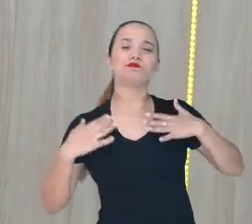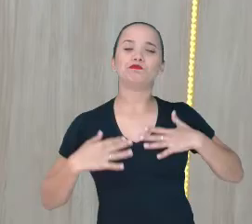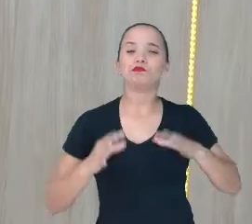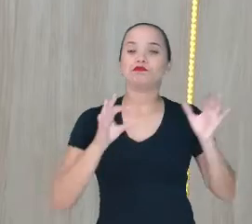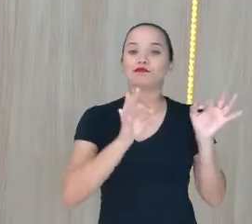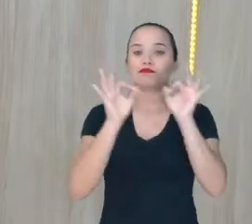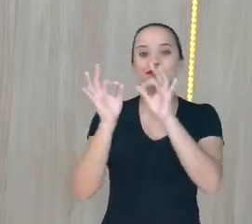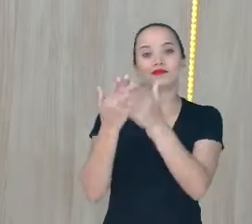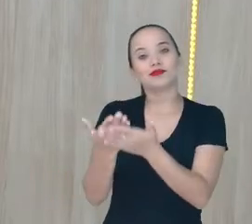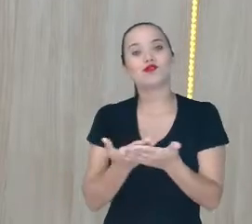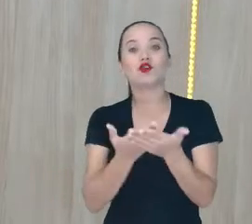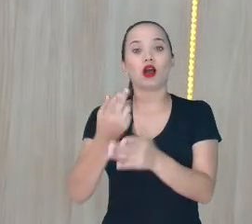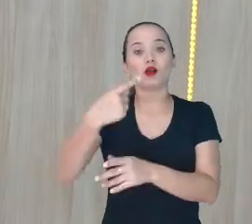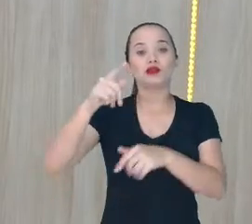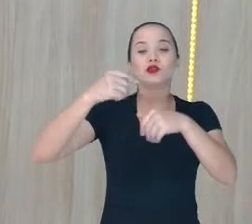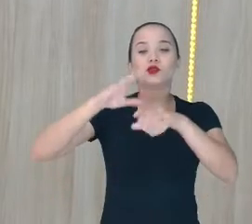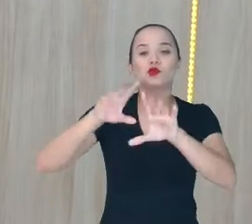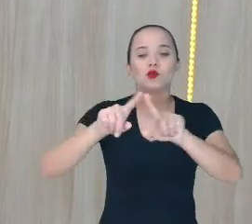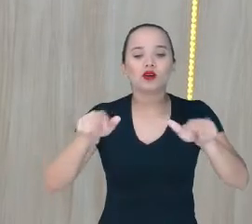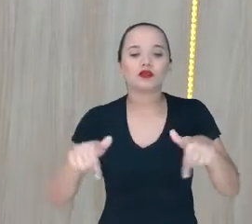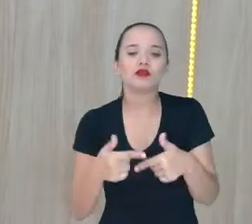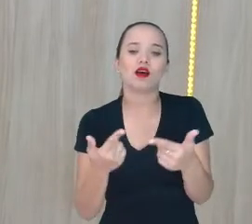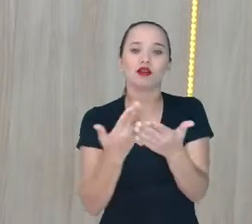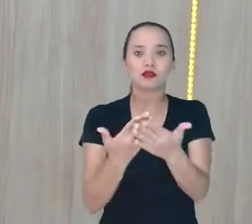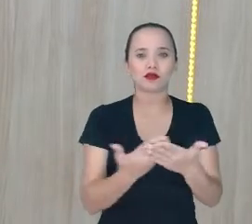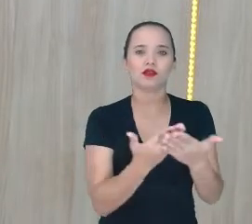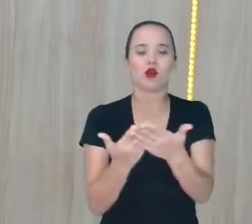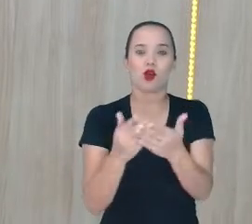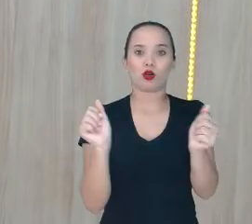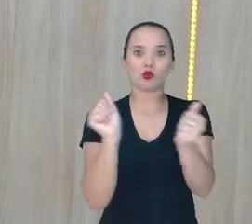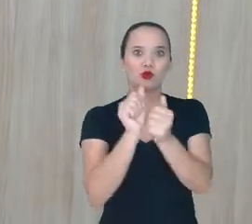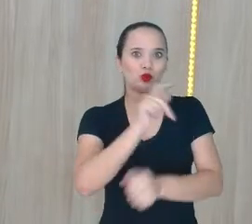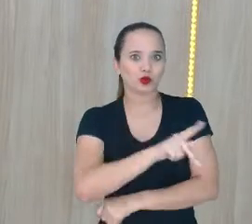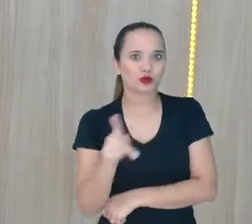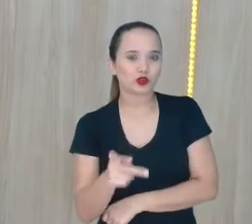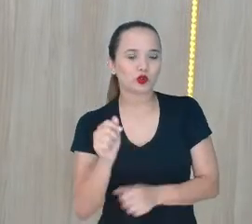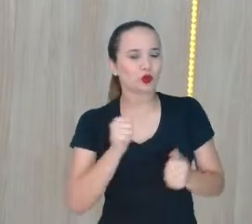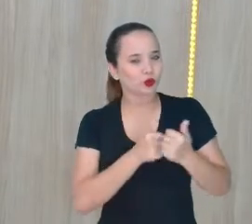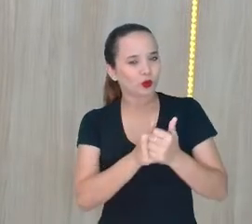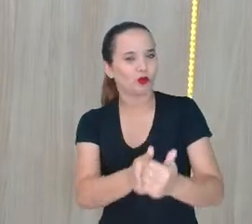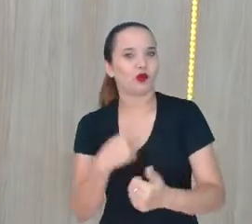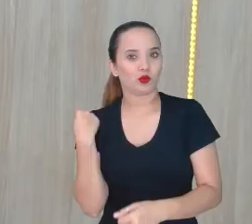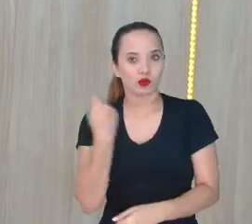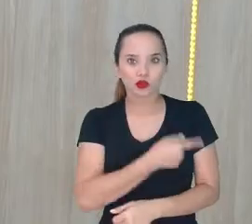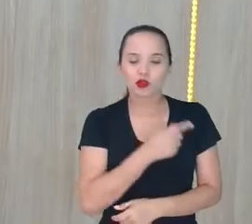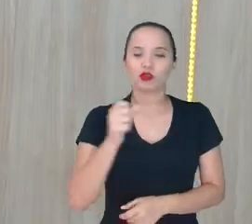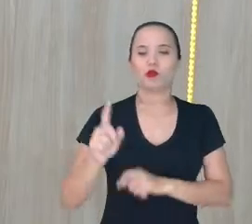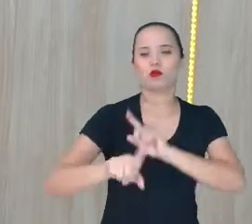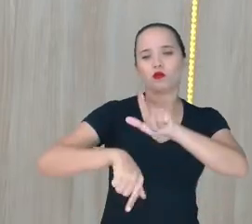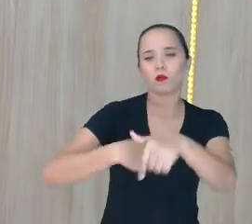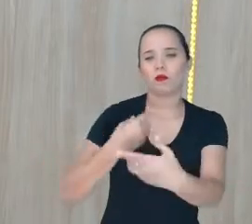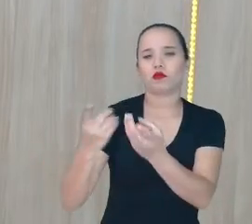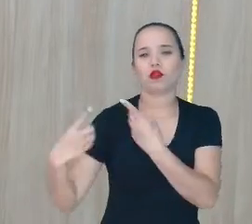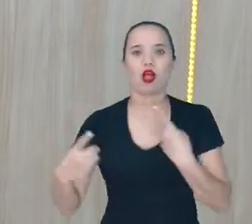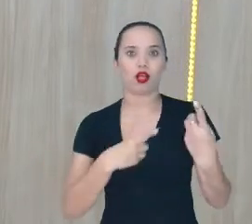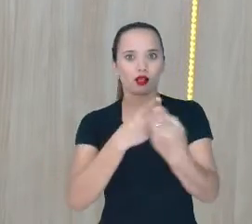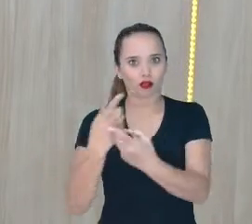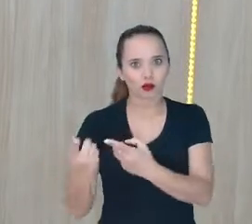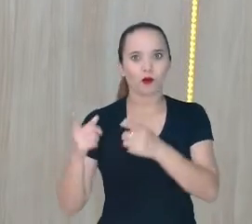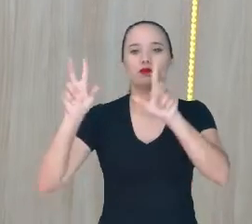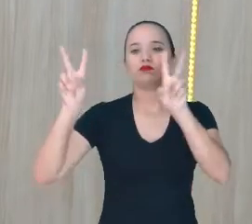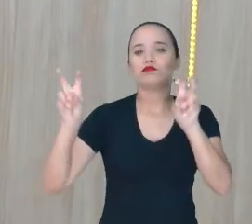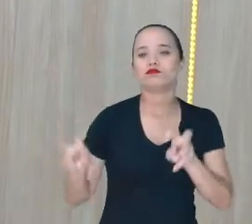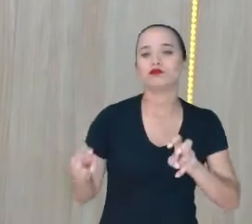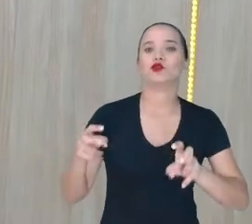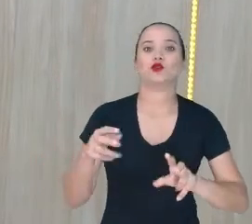aulas Está aí na sua sala de aula com seu professor, nos acompanhando Para depois dialogar também aí sobre os assuntos que vamos trabalhar